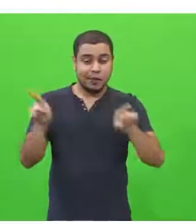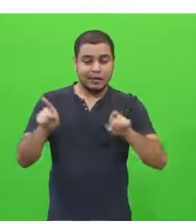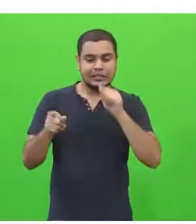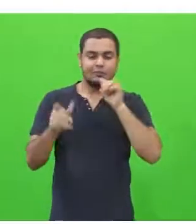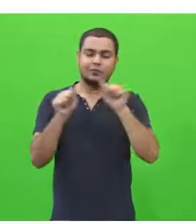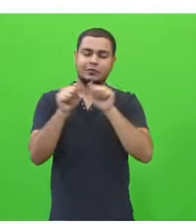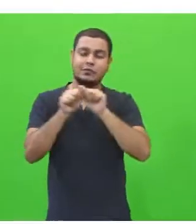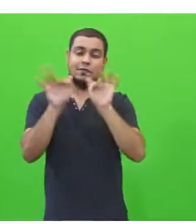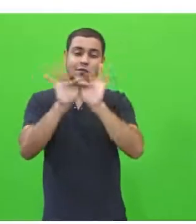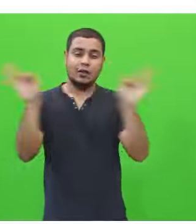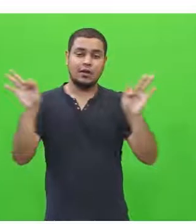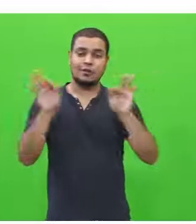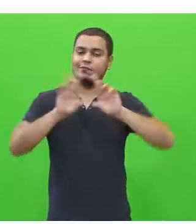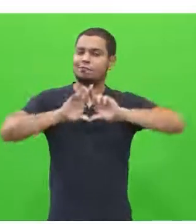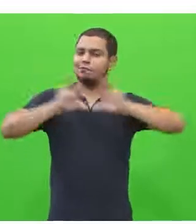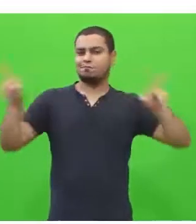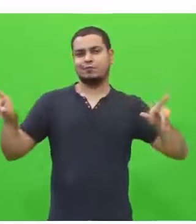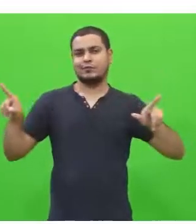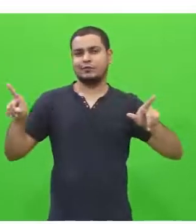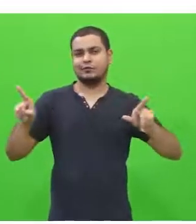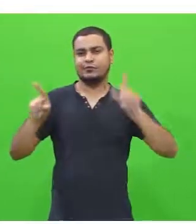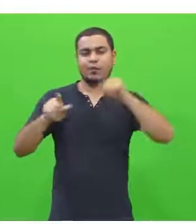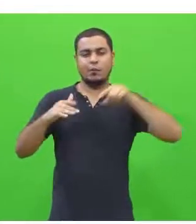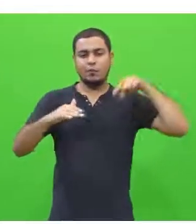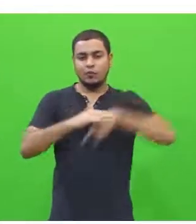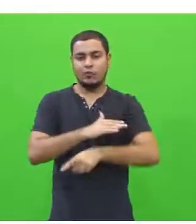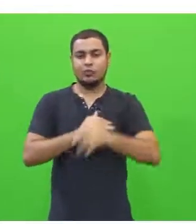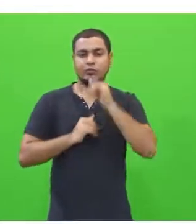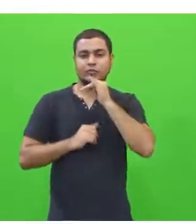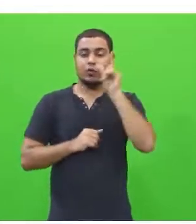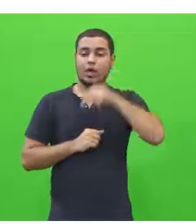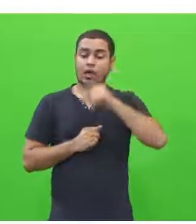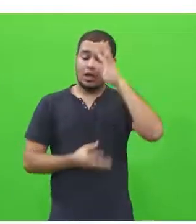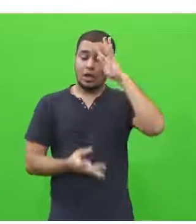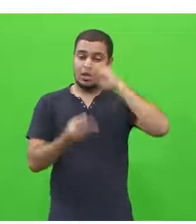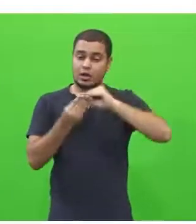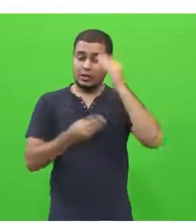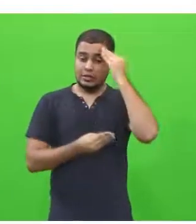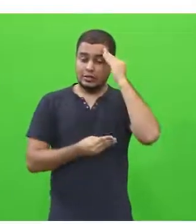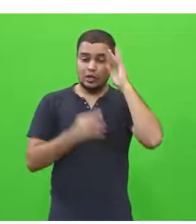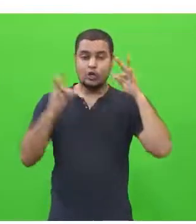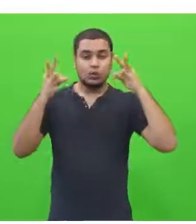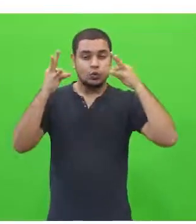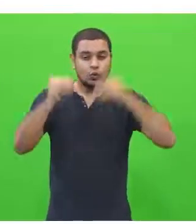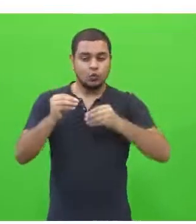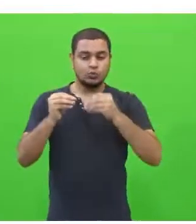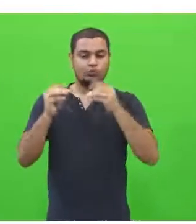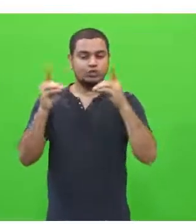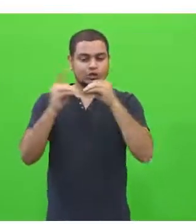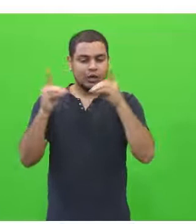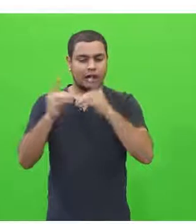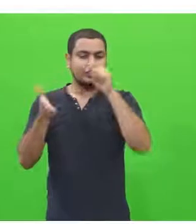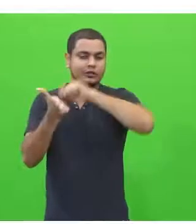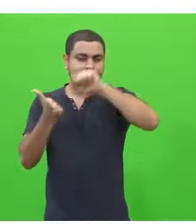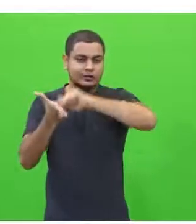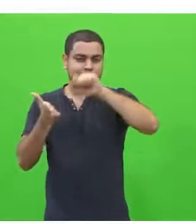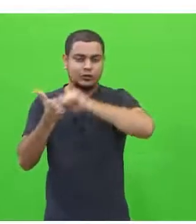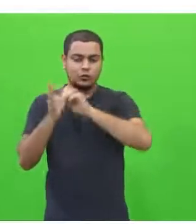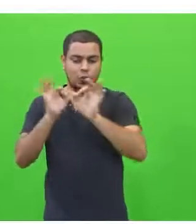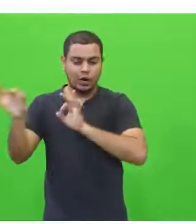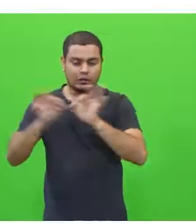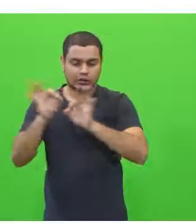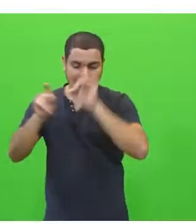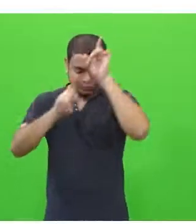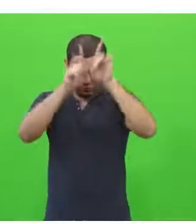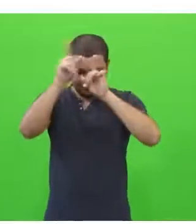frase, é muito mais que isso, é você compreender toda a dinâmica de como você organiza essas ideias,